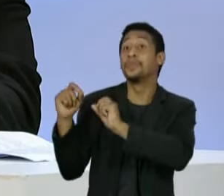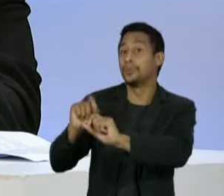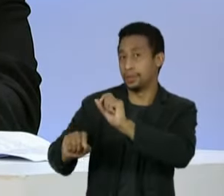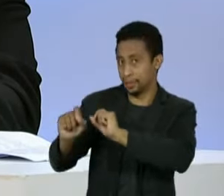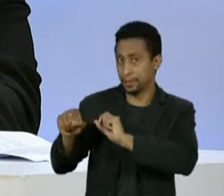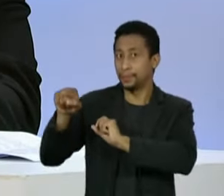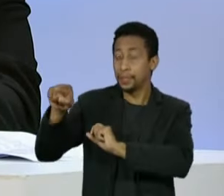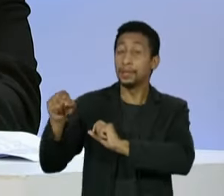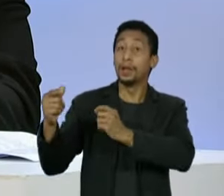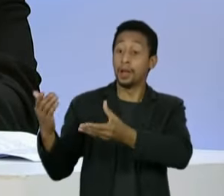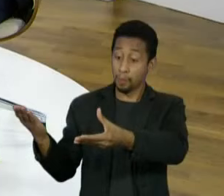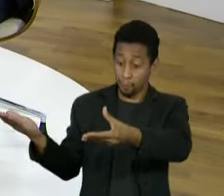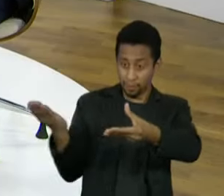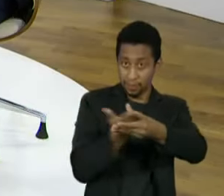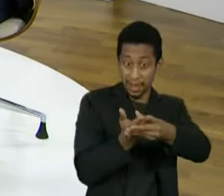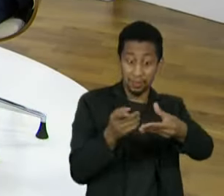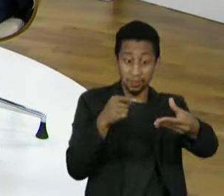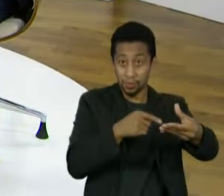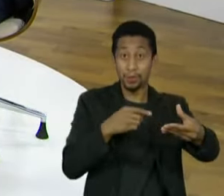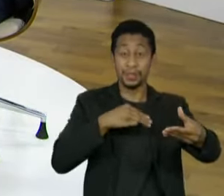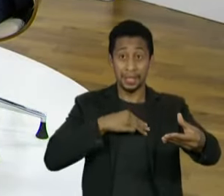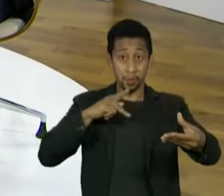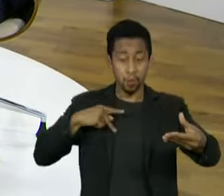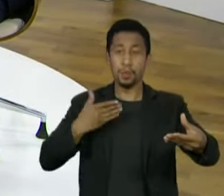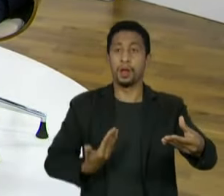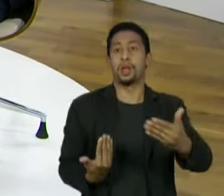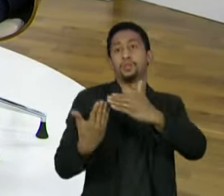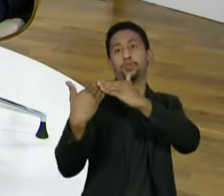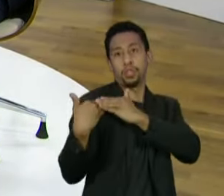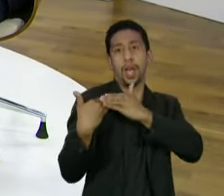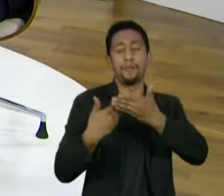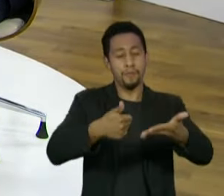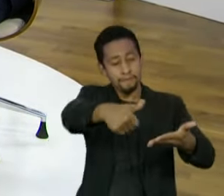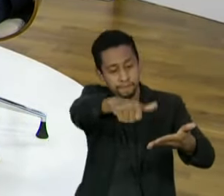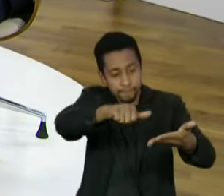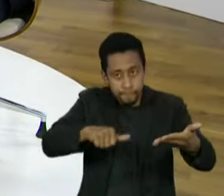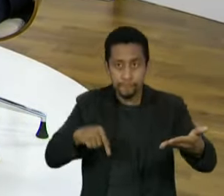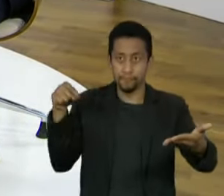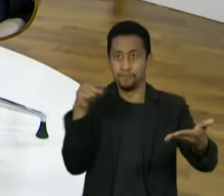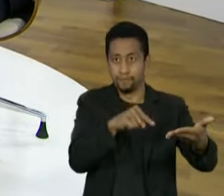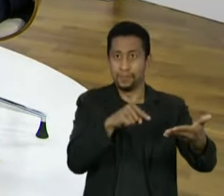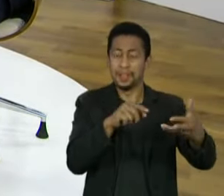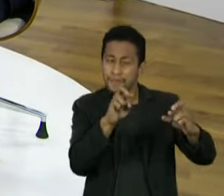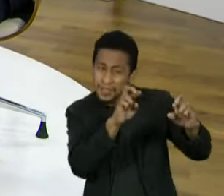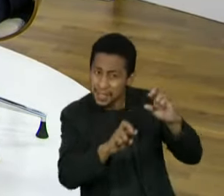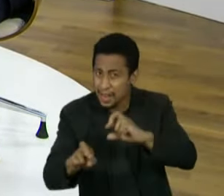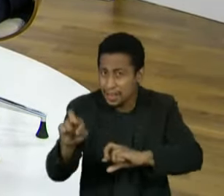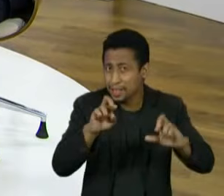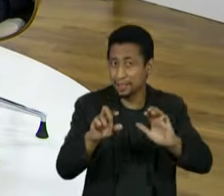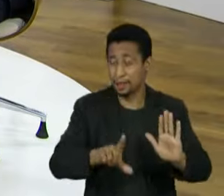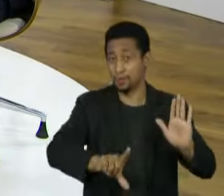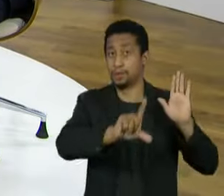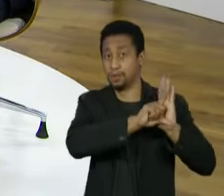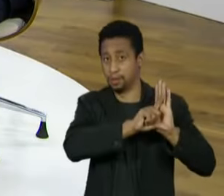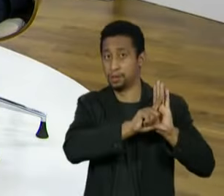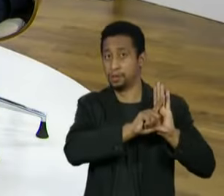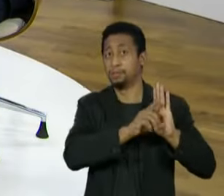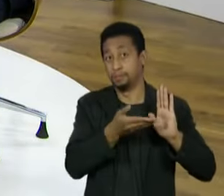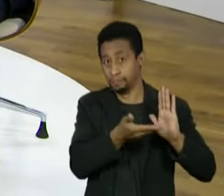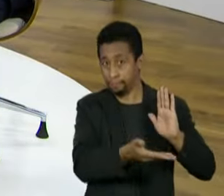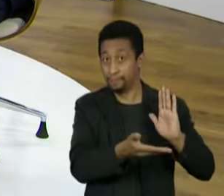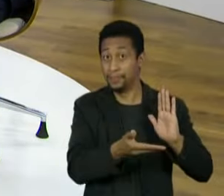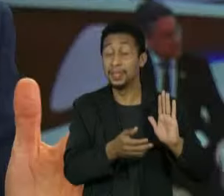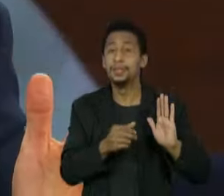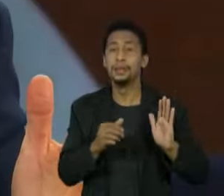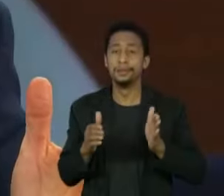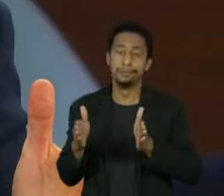é titular da ação penal e custos leges, ele é fiscal da lei. Então, veja, o dono da ação penal, e se fosse em